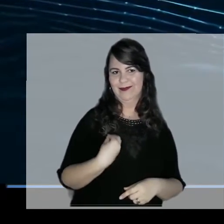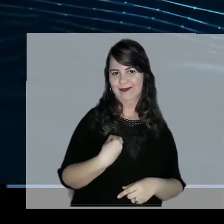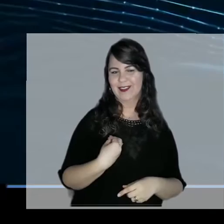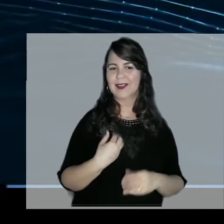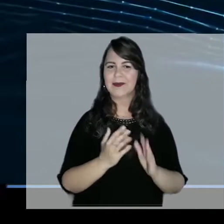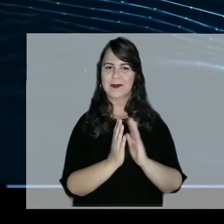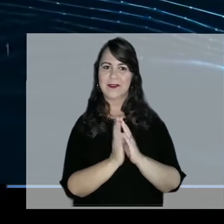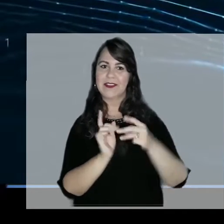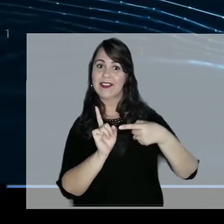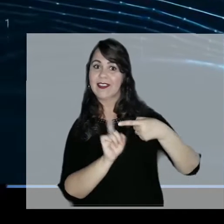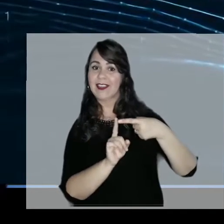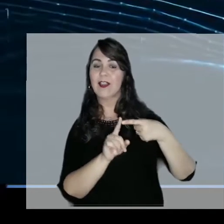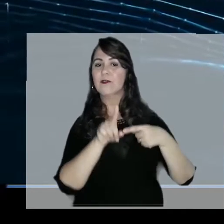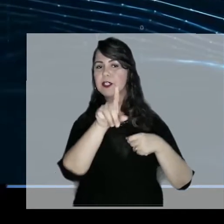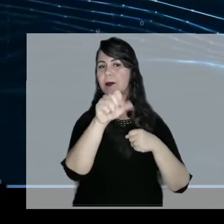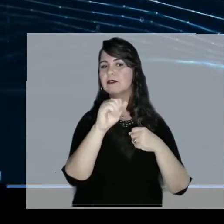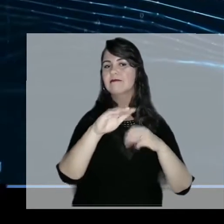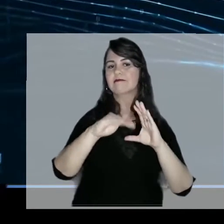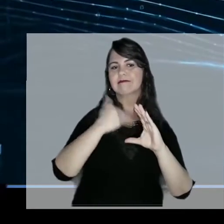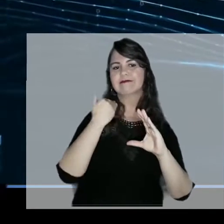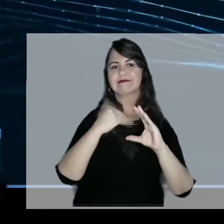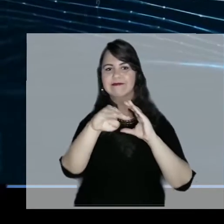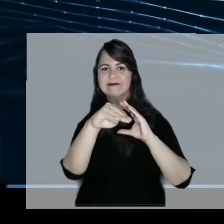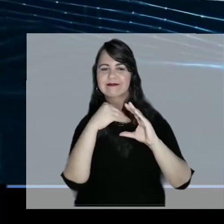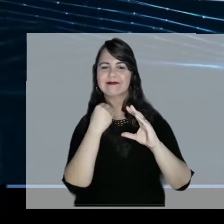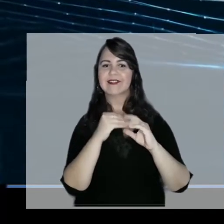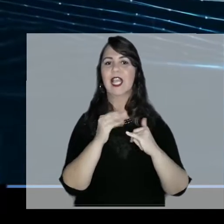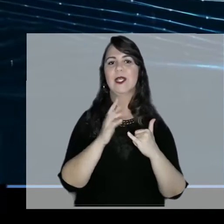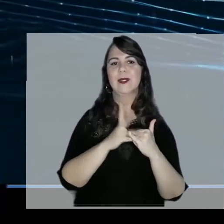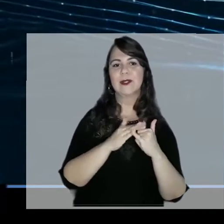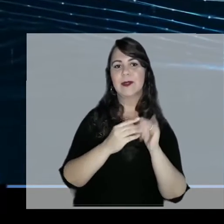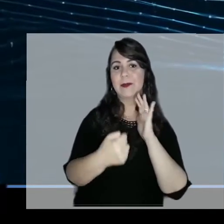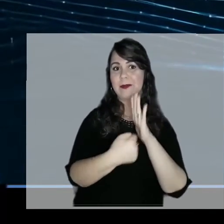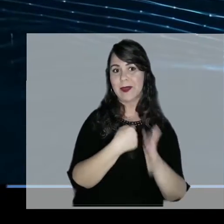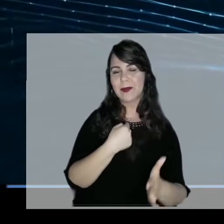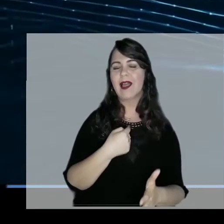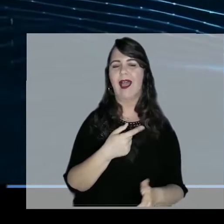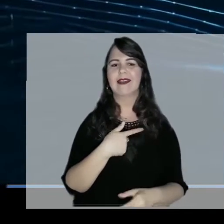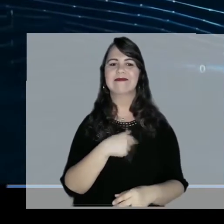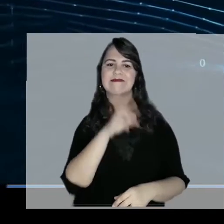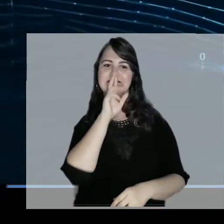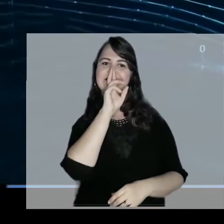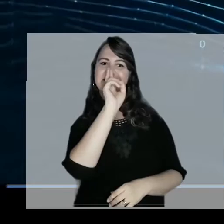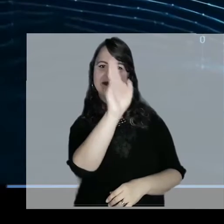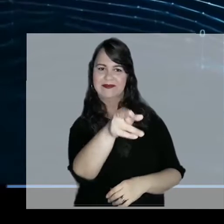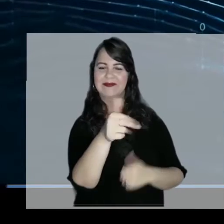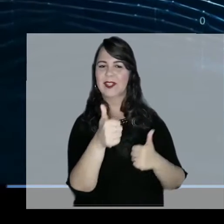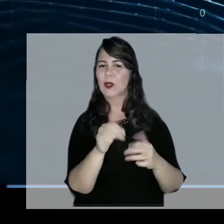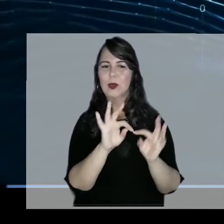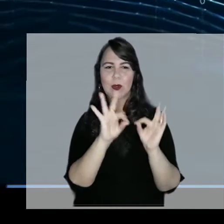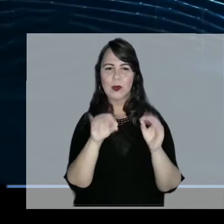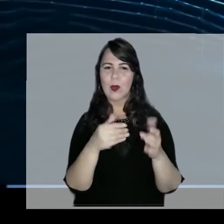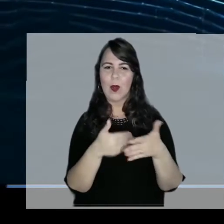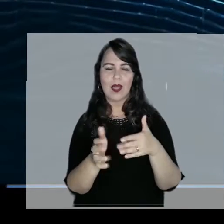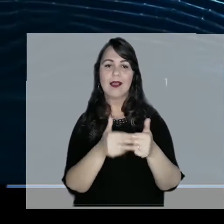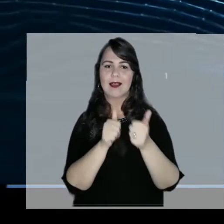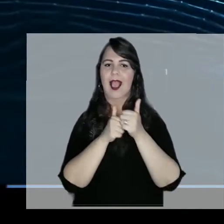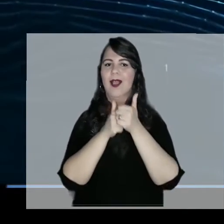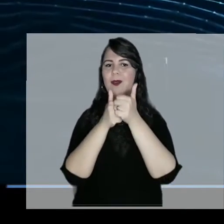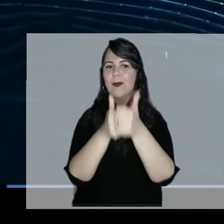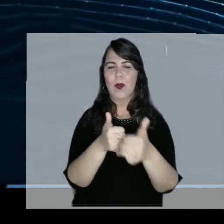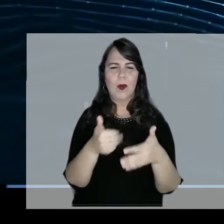Interaja com a gente. Comentários e perguntas podem ser feitos no chat do YouTube. Tudo será